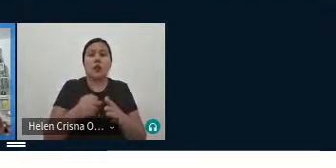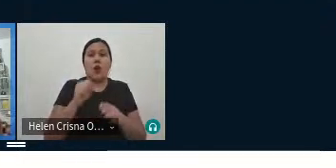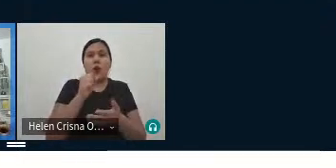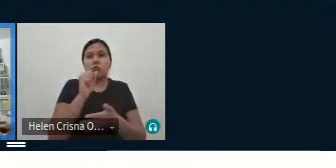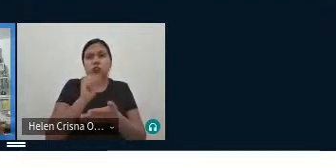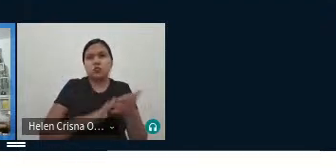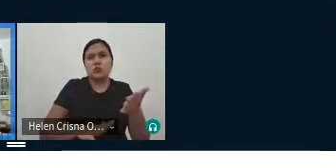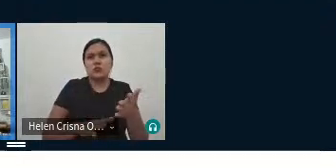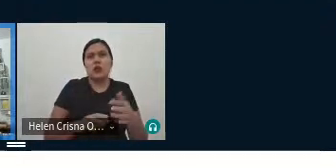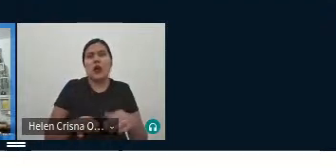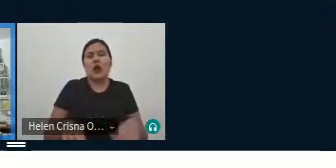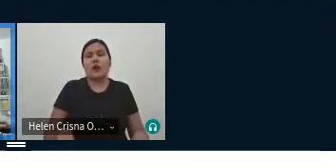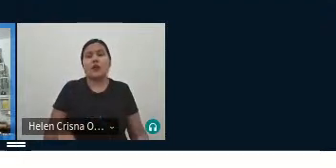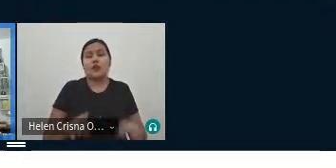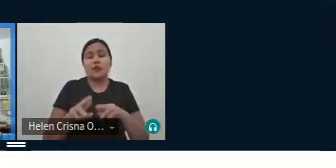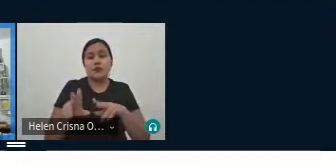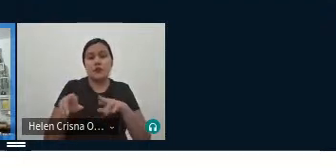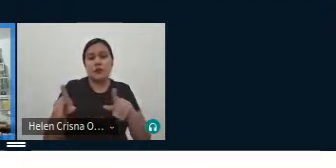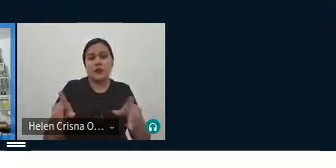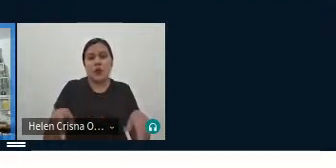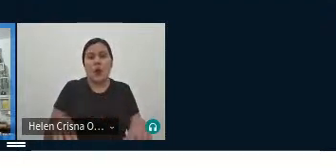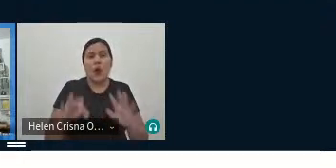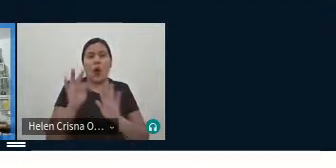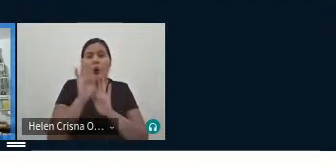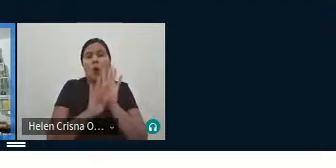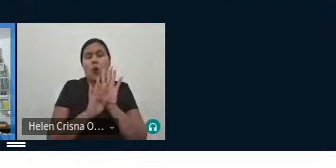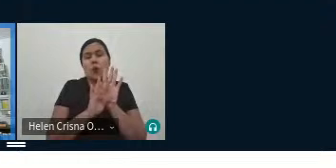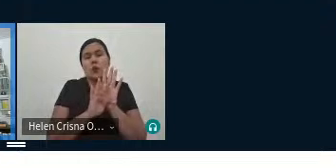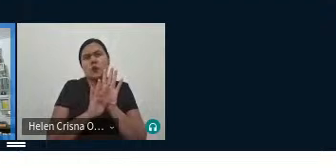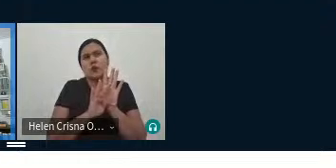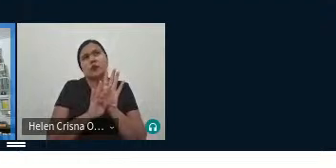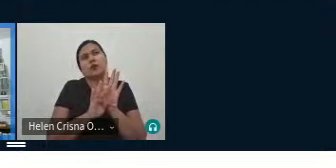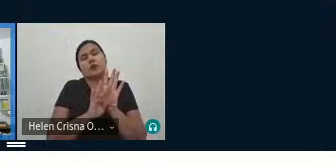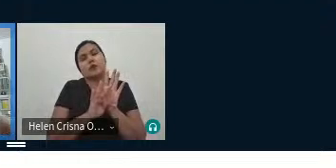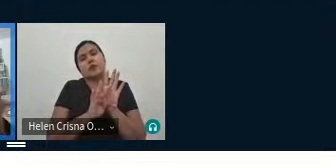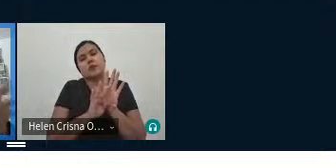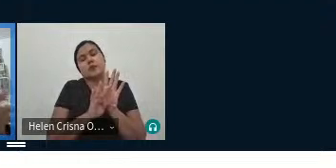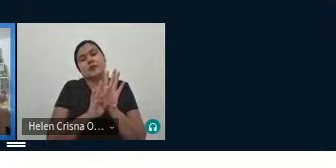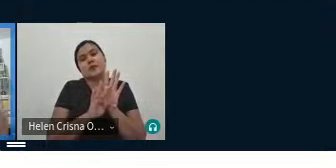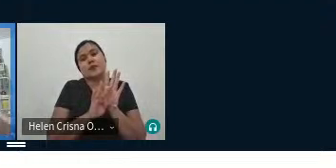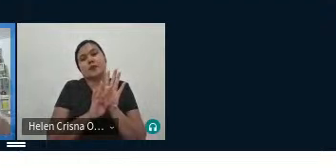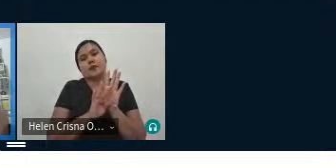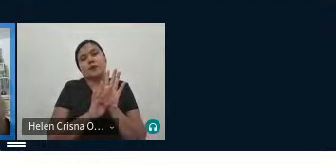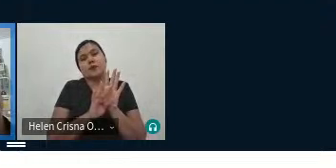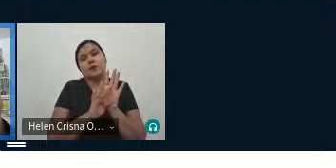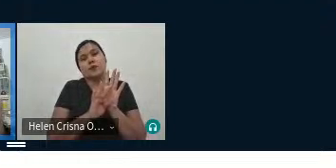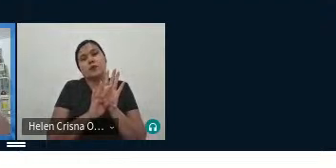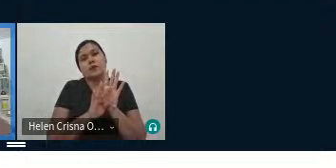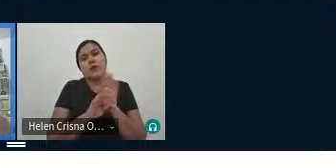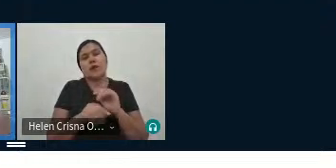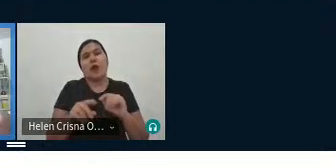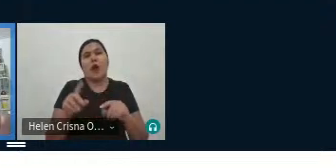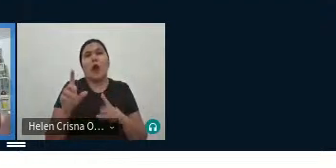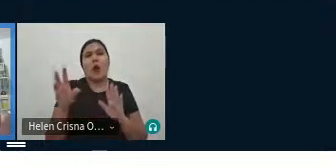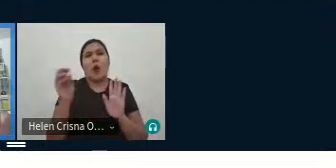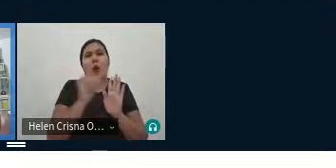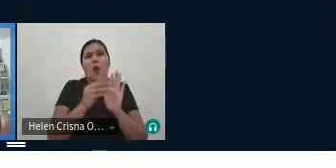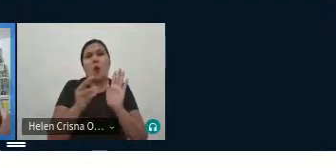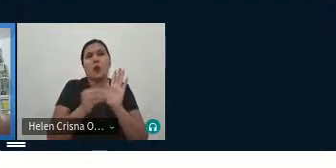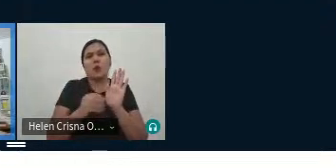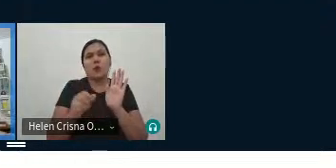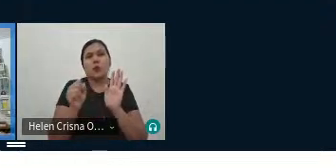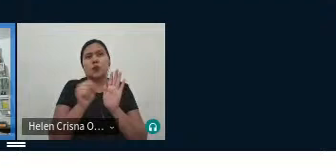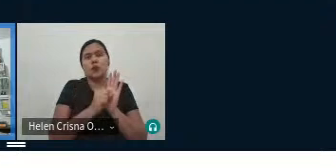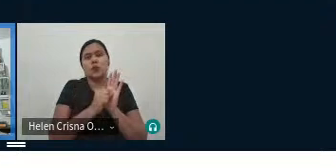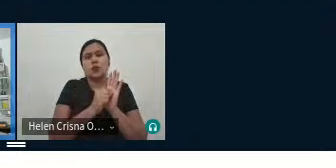vulneráveis. Essa questão do texto, essa forma, esses elementos simbólicos